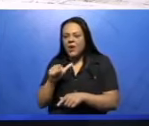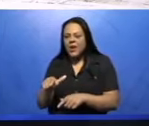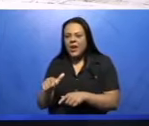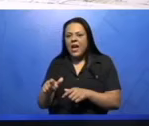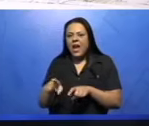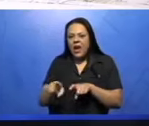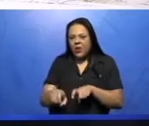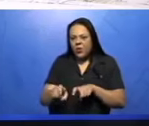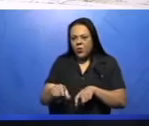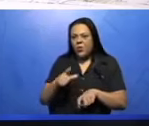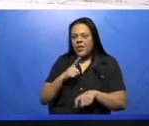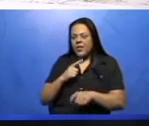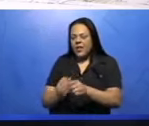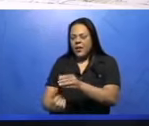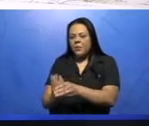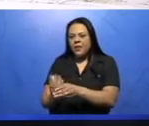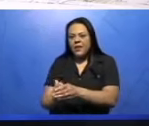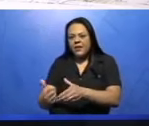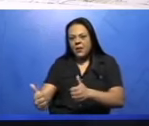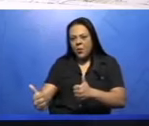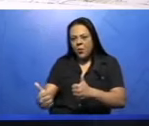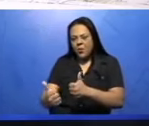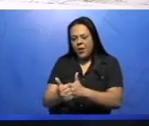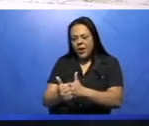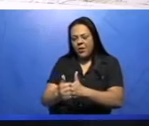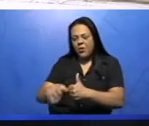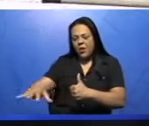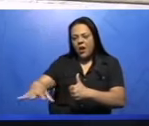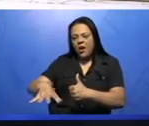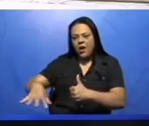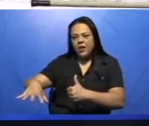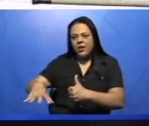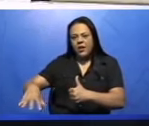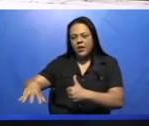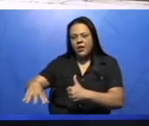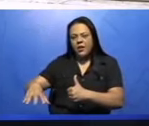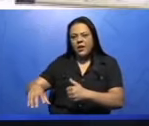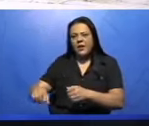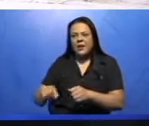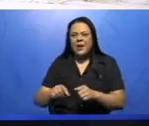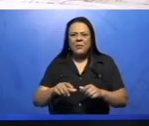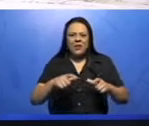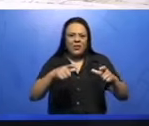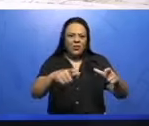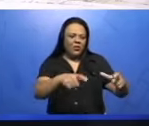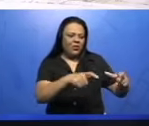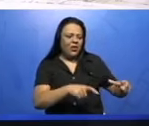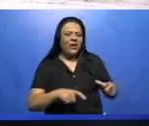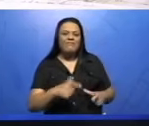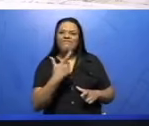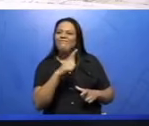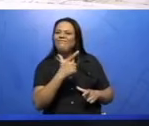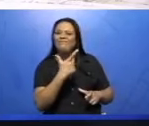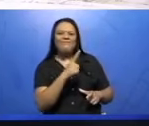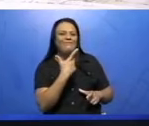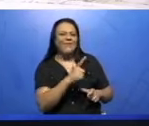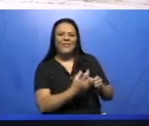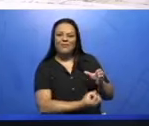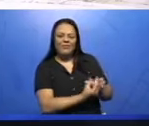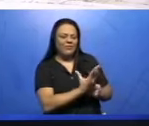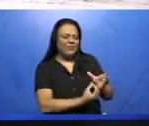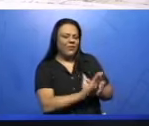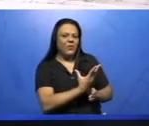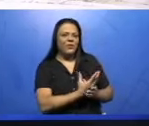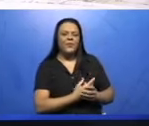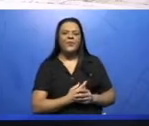próxima a essa água. Em todas as outras áreas, gente verifica que não há a presença de vegetação. Nós